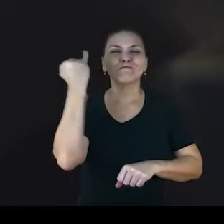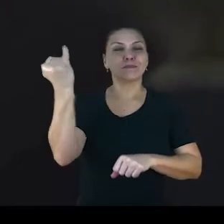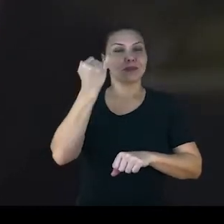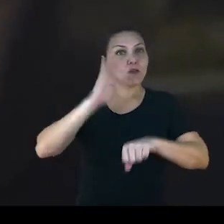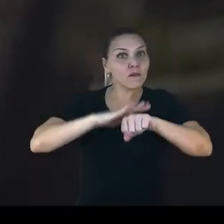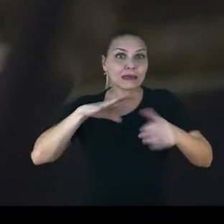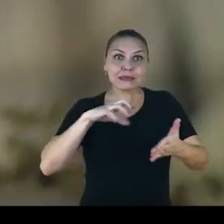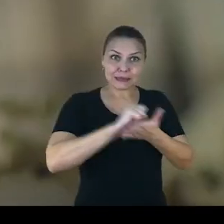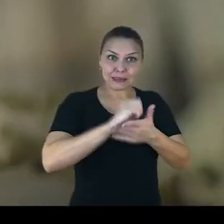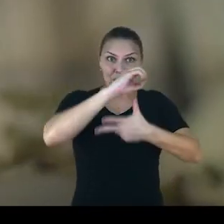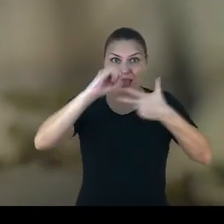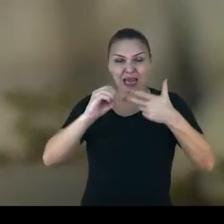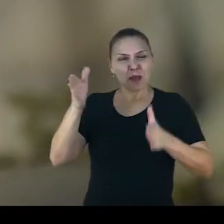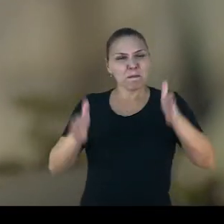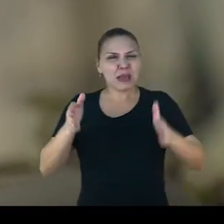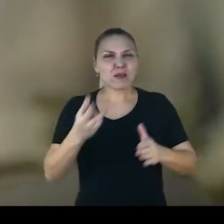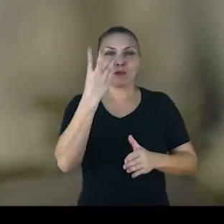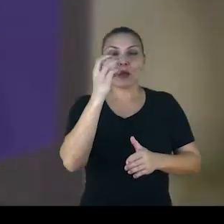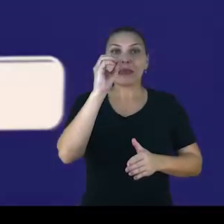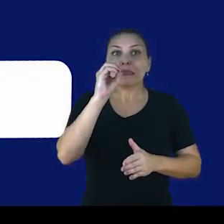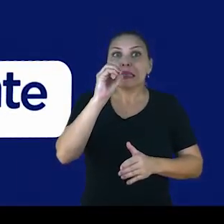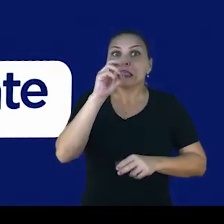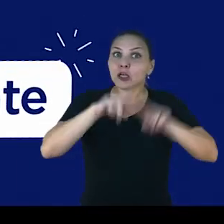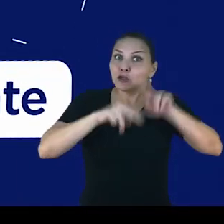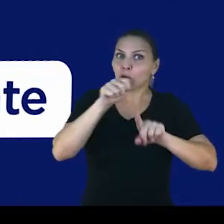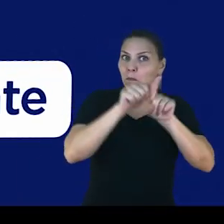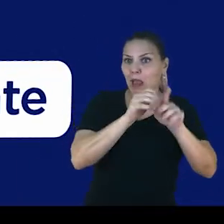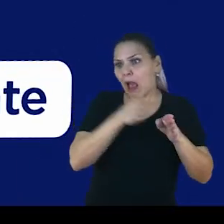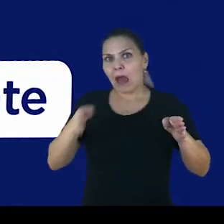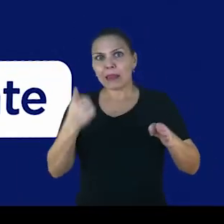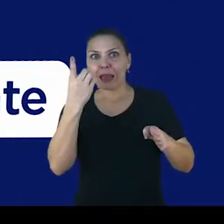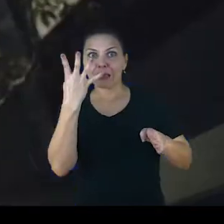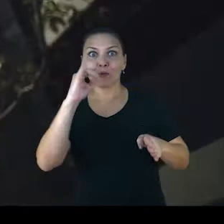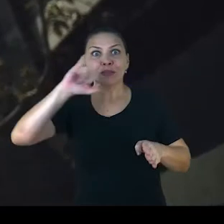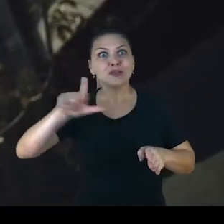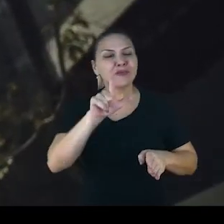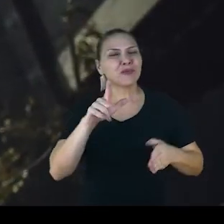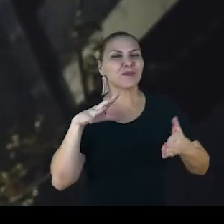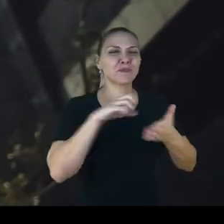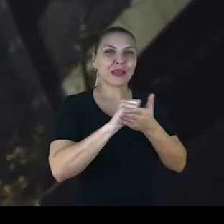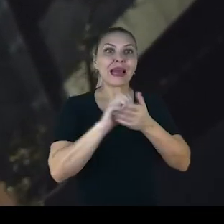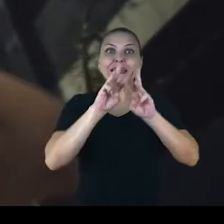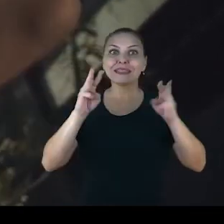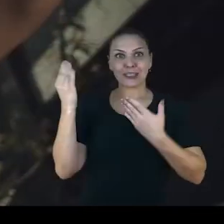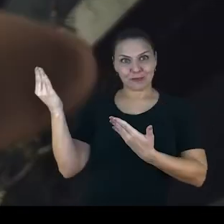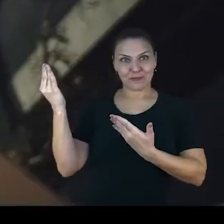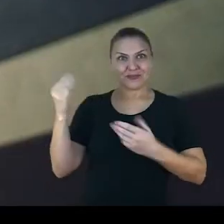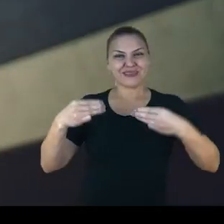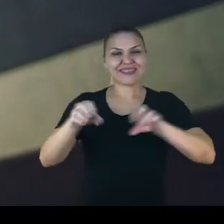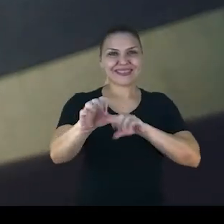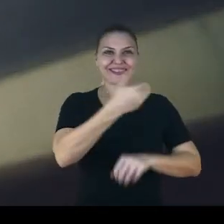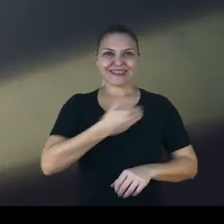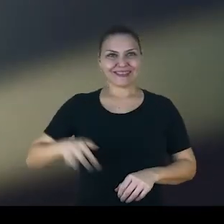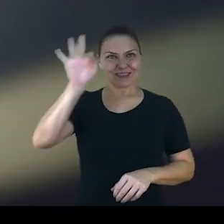inscrição para o Enem de 30 de junho a 14 de julho, na página do participante. Ministério da Educação. Governo